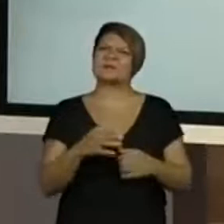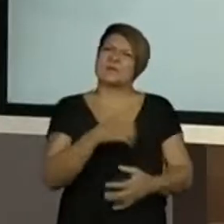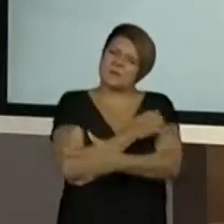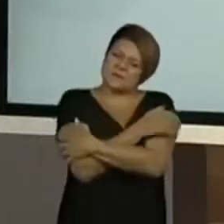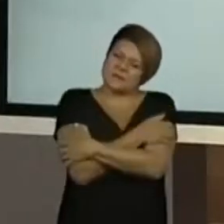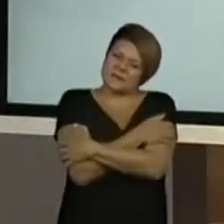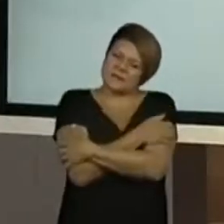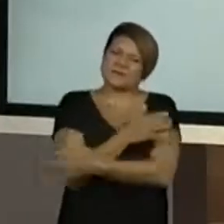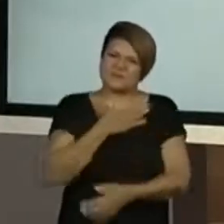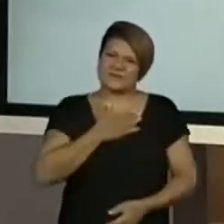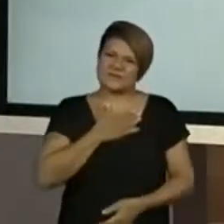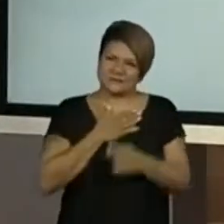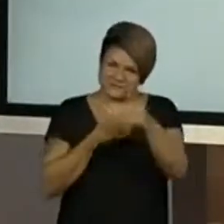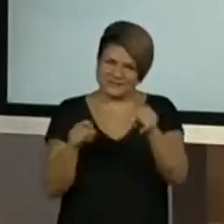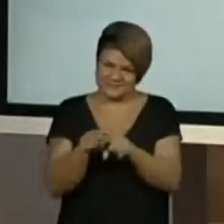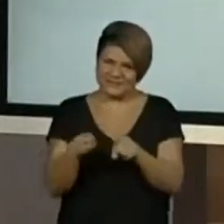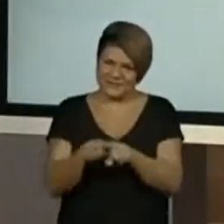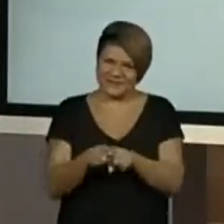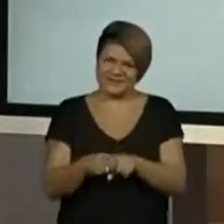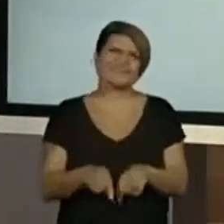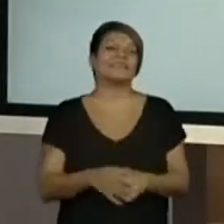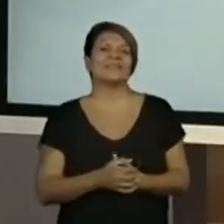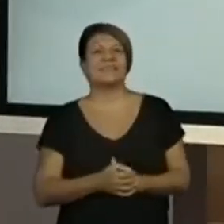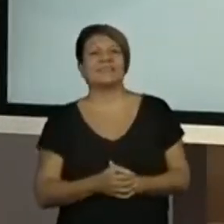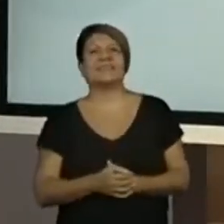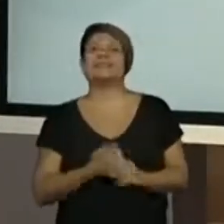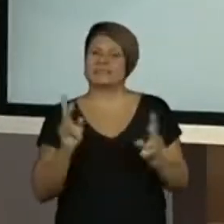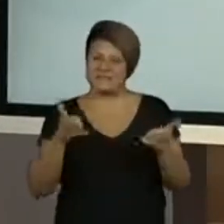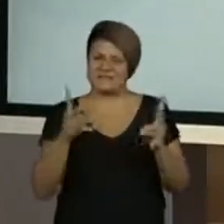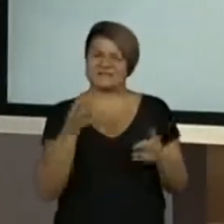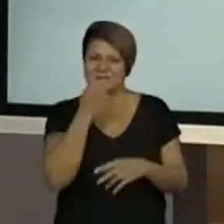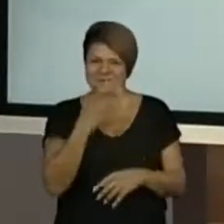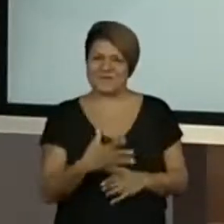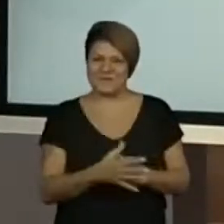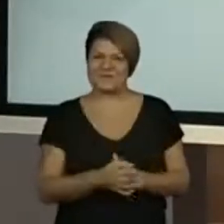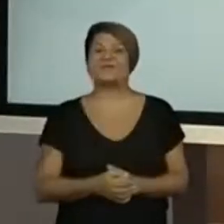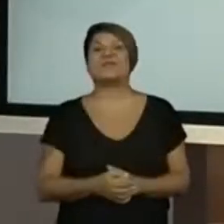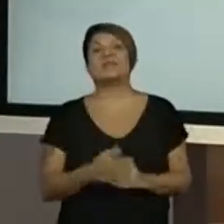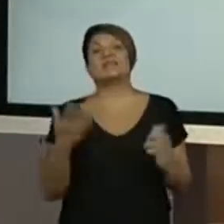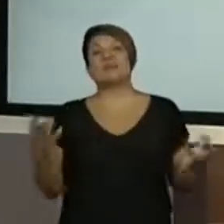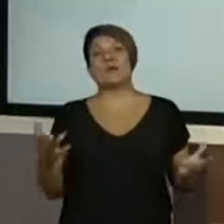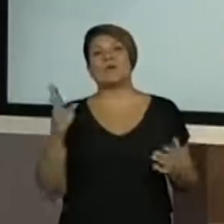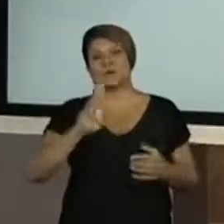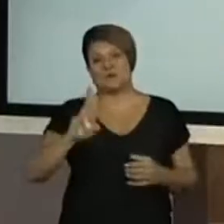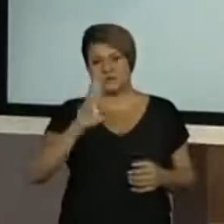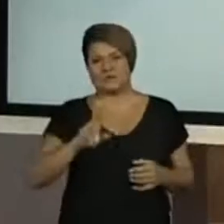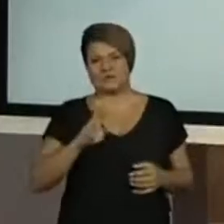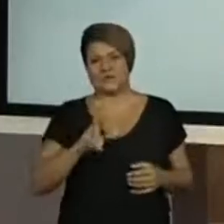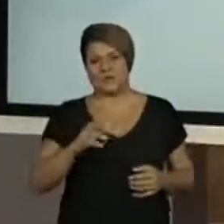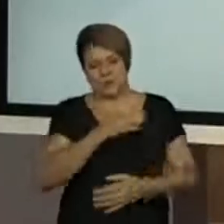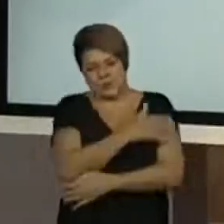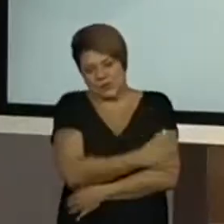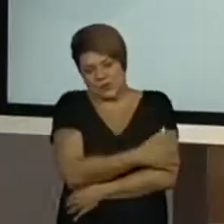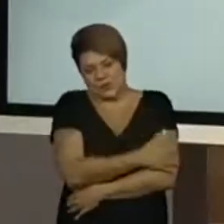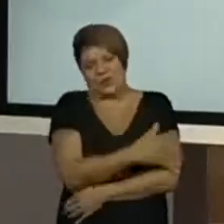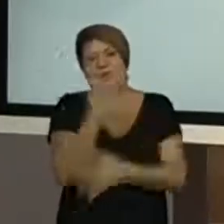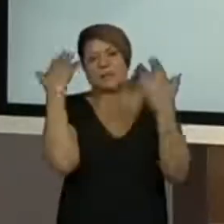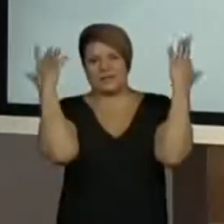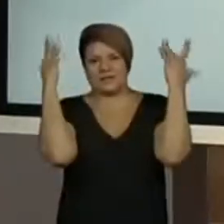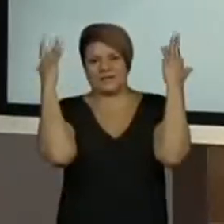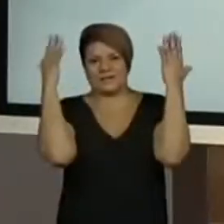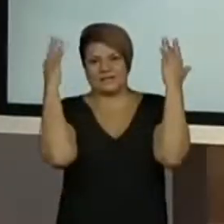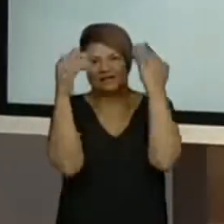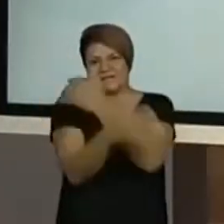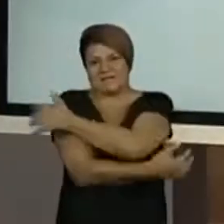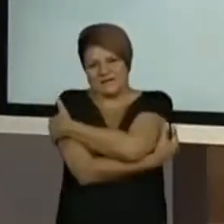parte do abraço. E você, também gostou da parte do abraço? Sempre bom, né? E aí a gente usou o tronco e os nossos membros superiores...